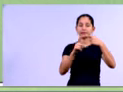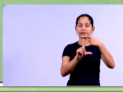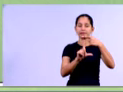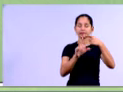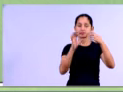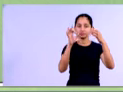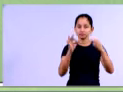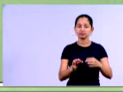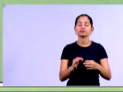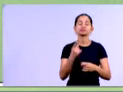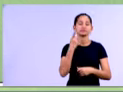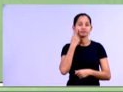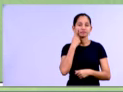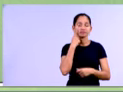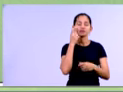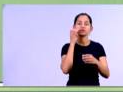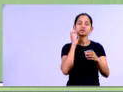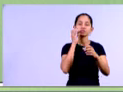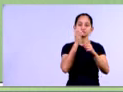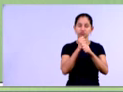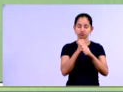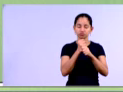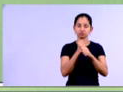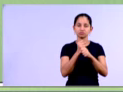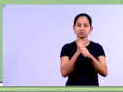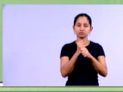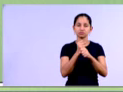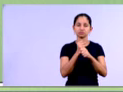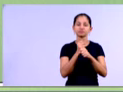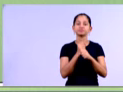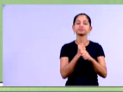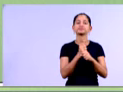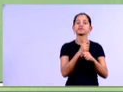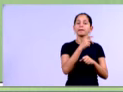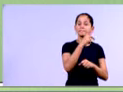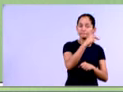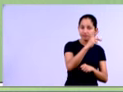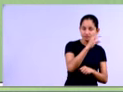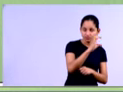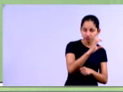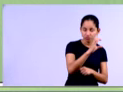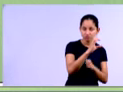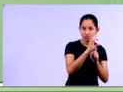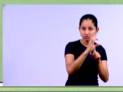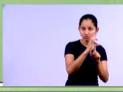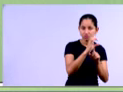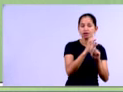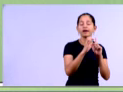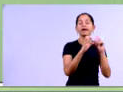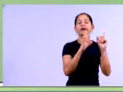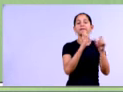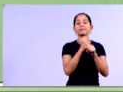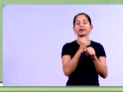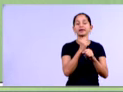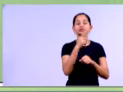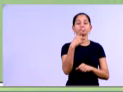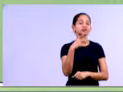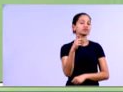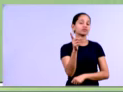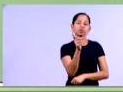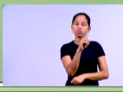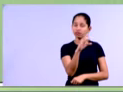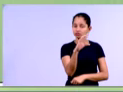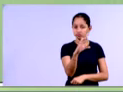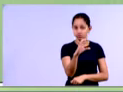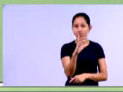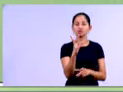em 2013, é a soma do passivo circulante mais, né, o passivo não circulante.